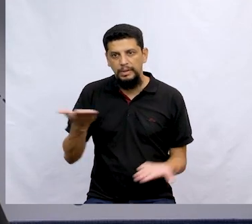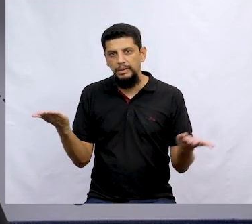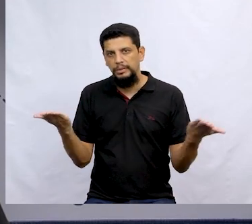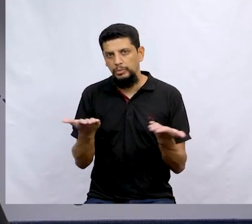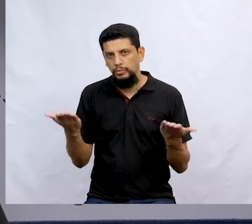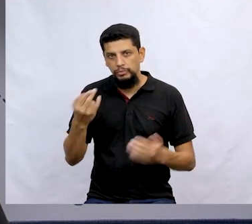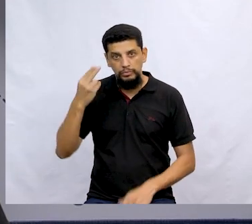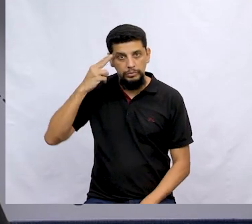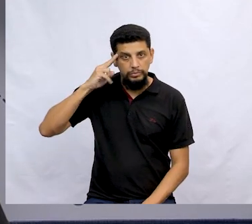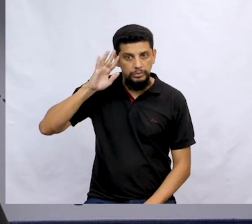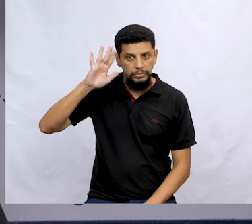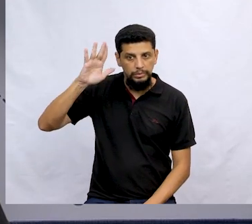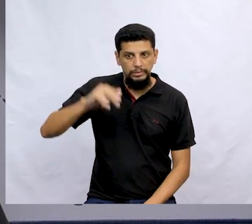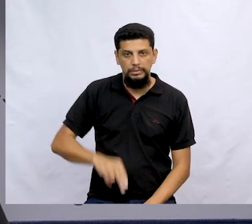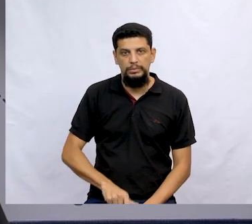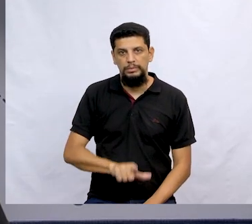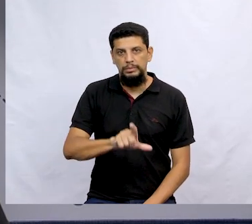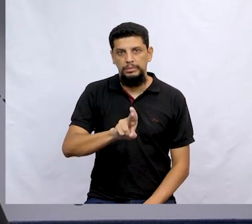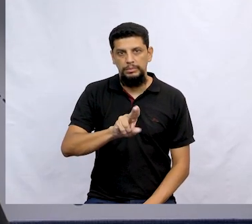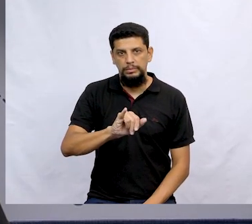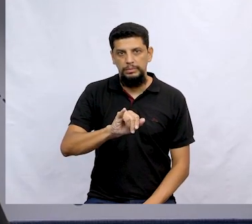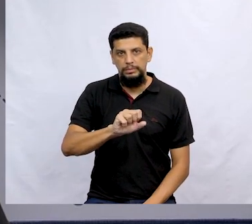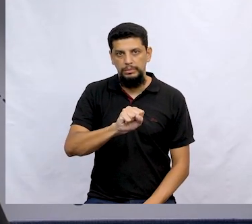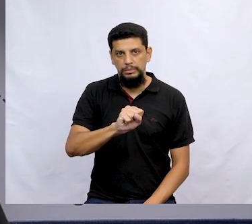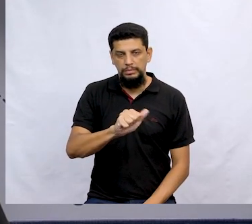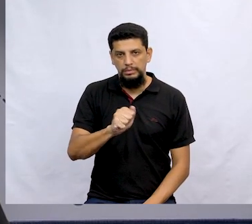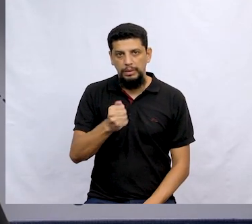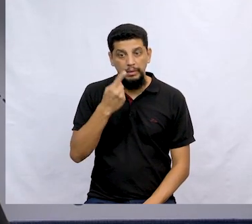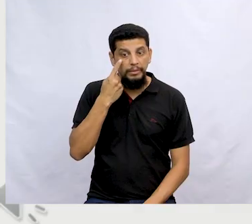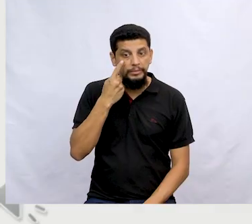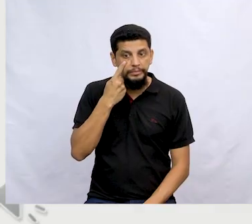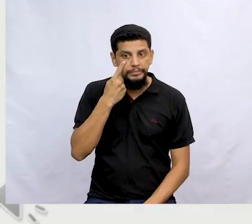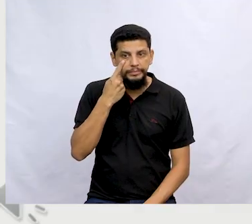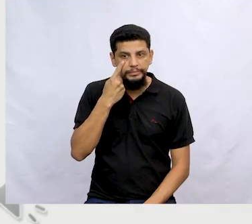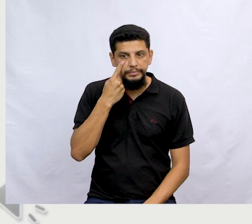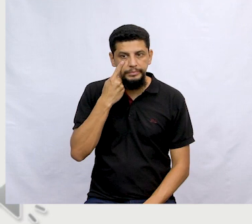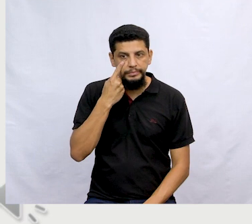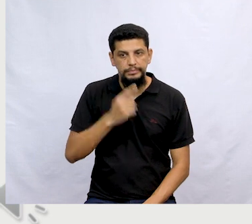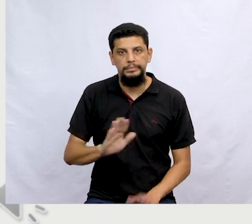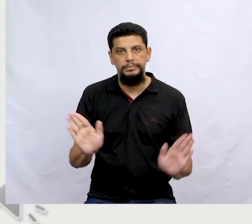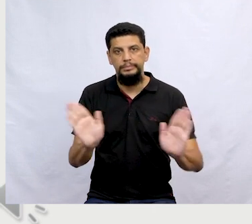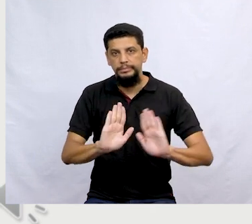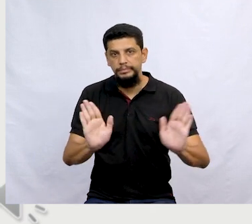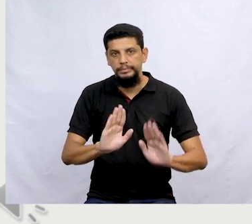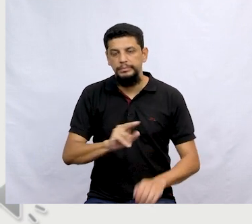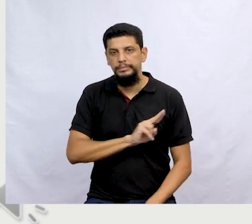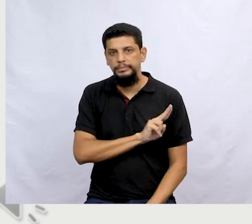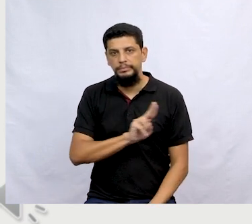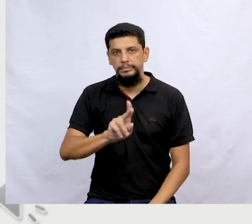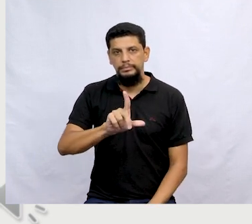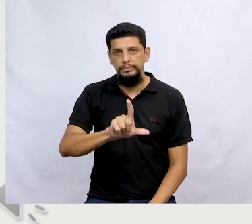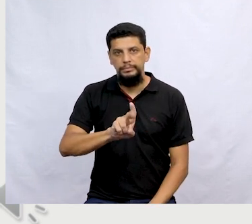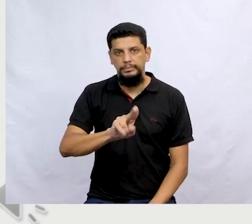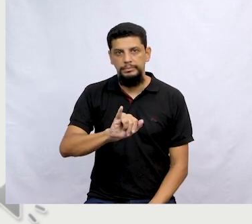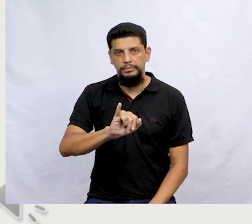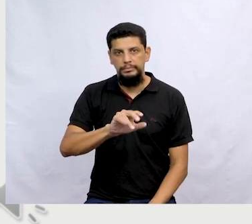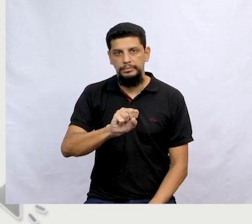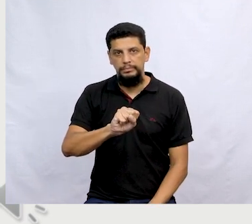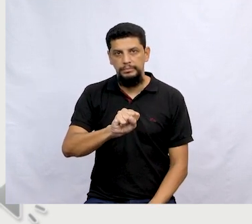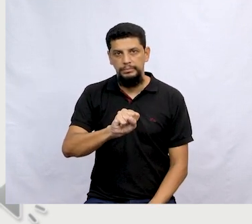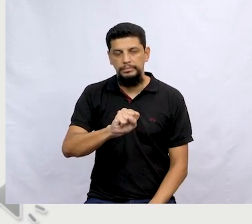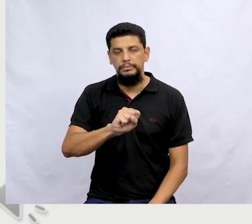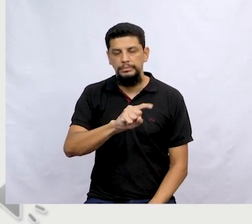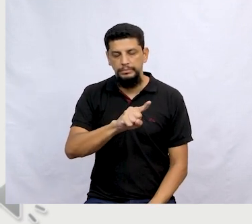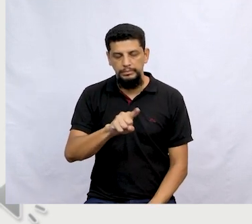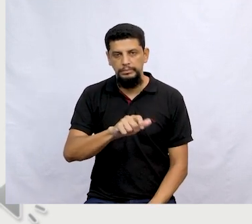agora o sonho é da Luíza Rocha dos Santos. Então, vamos ouvir? Olá, meu nome é Luíza Rocha